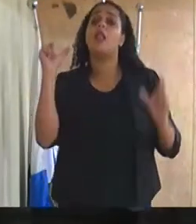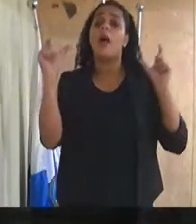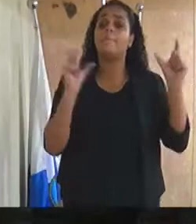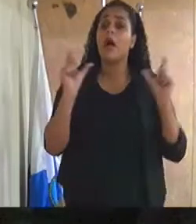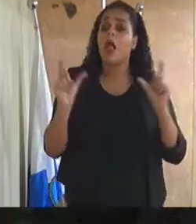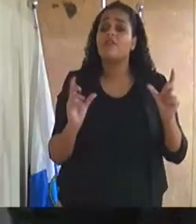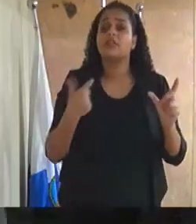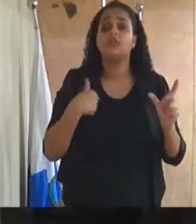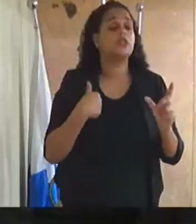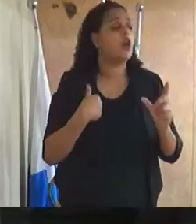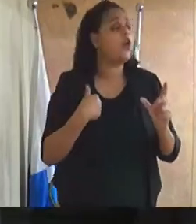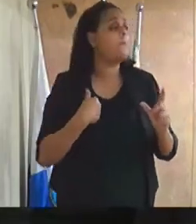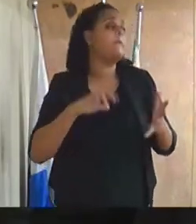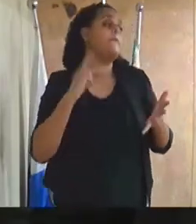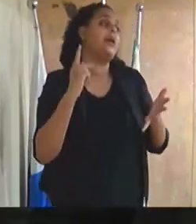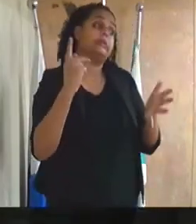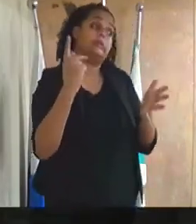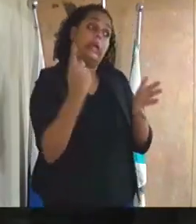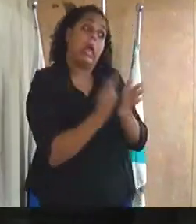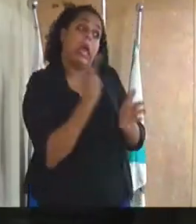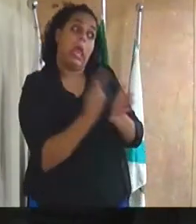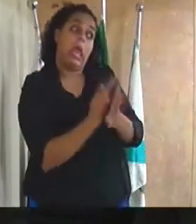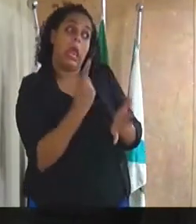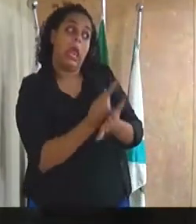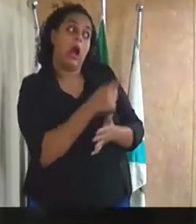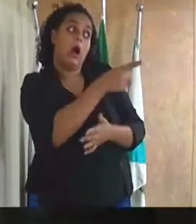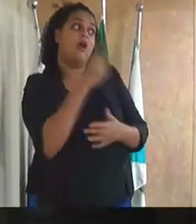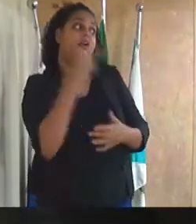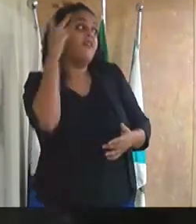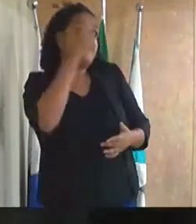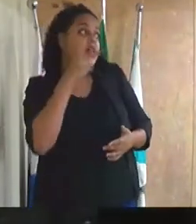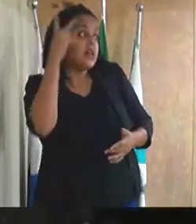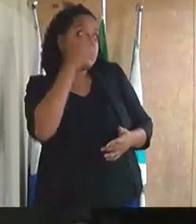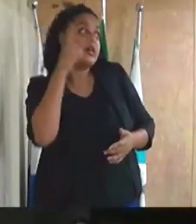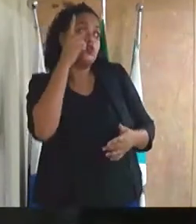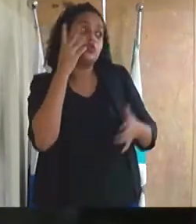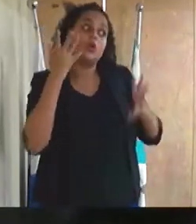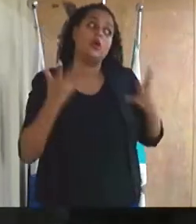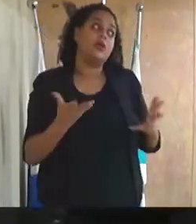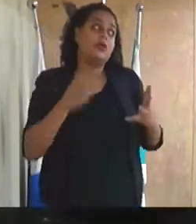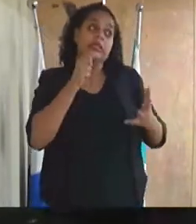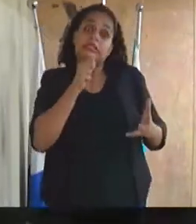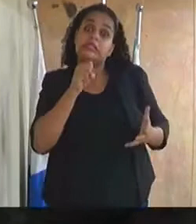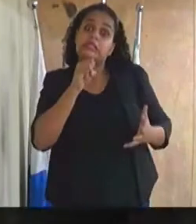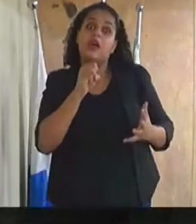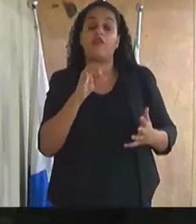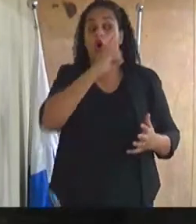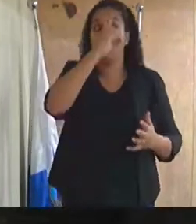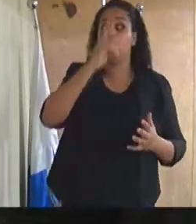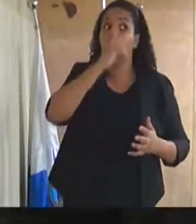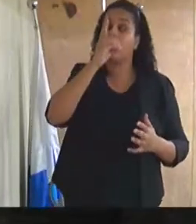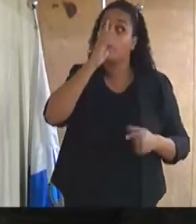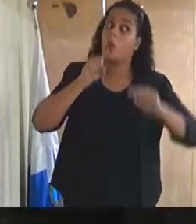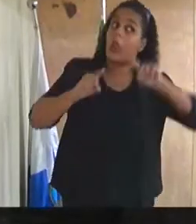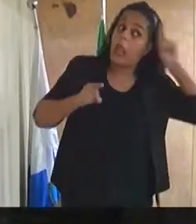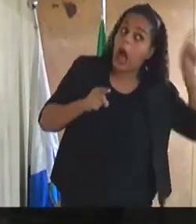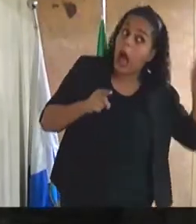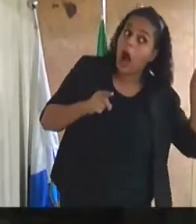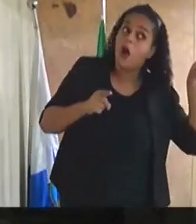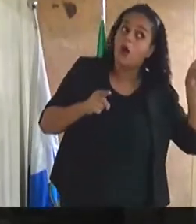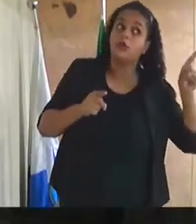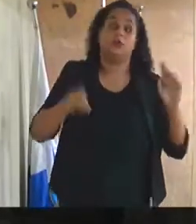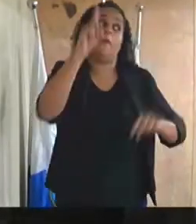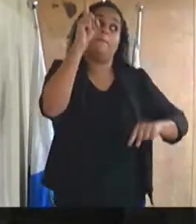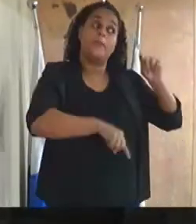colocações, como você errou para a vereadora, você errou lá na Roubal também. Se você for domingo e tiver a vítima em um produto